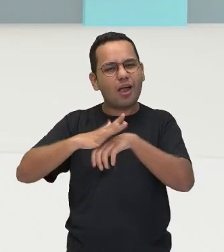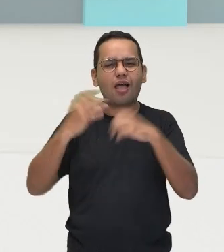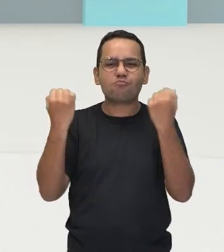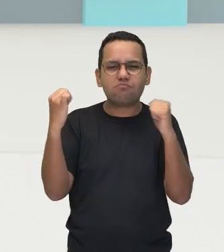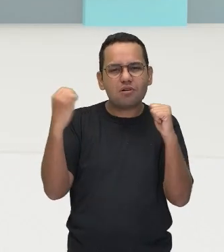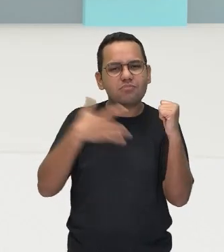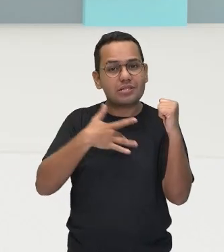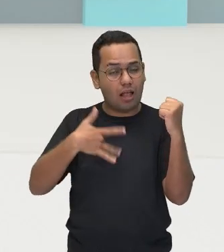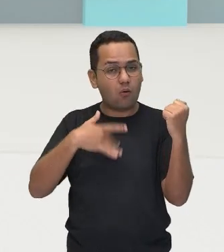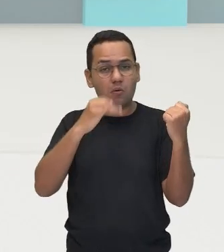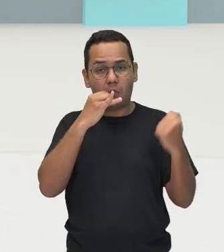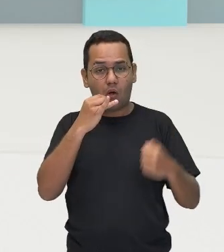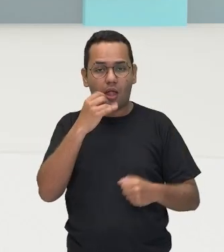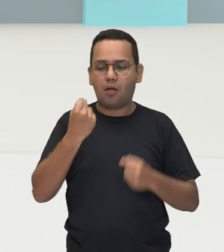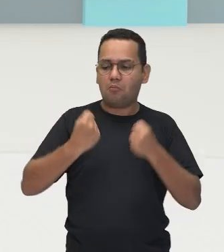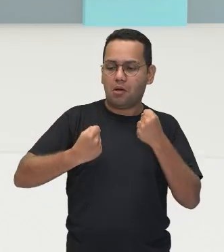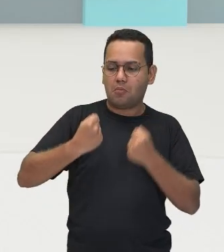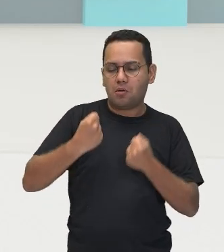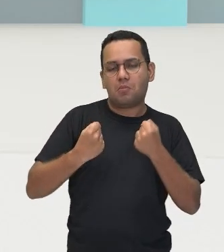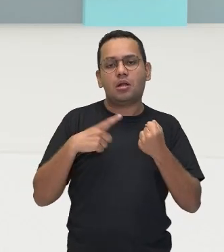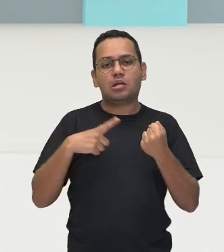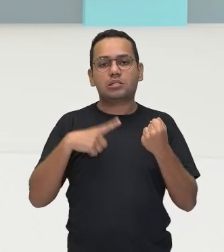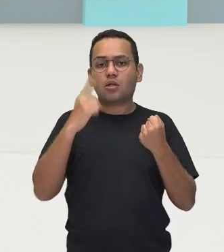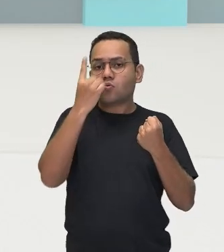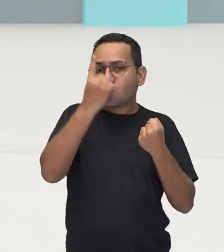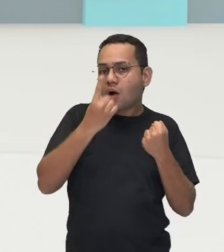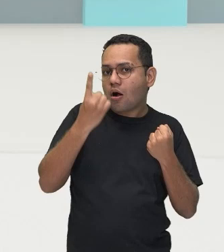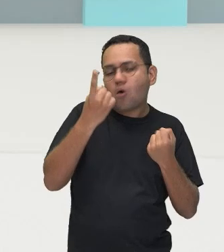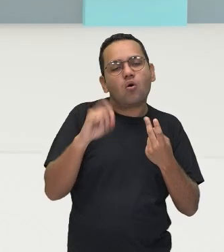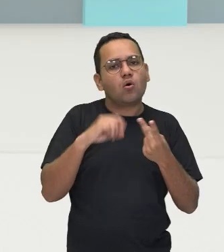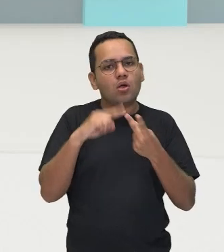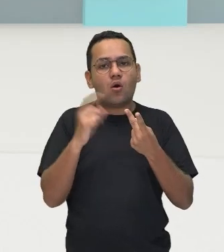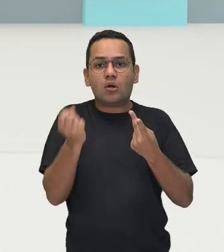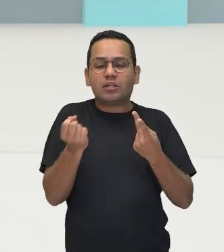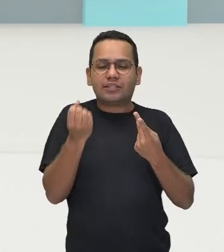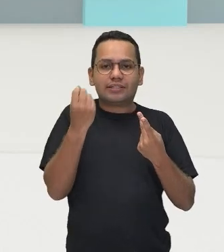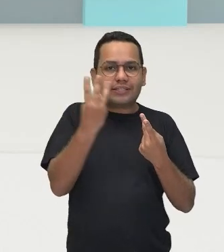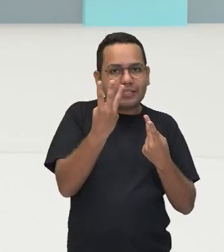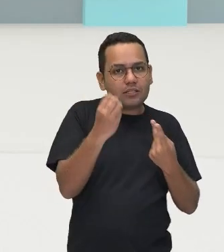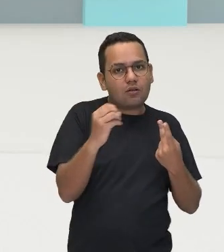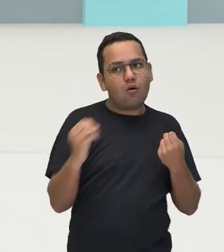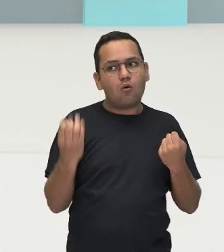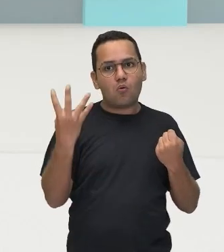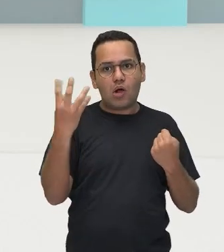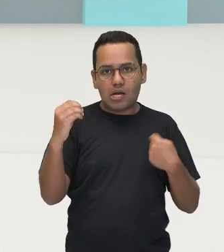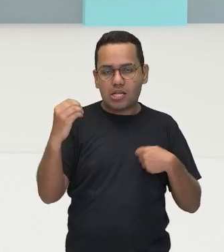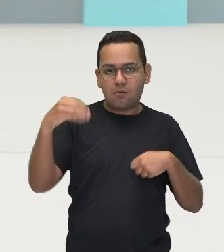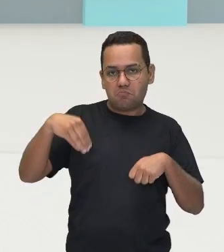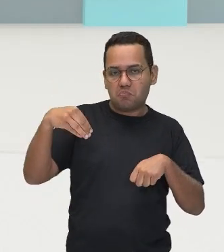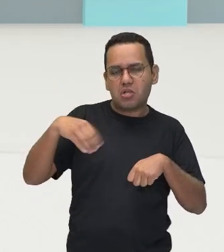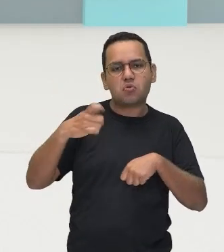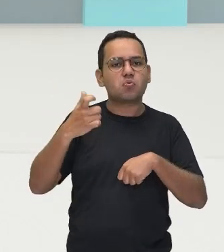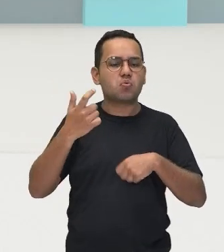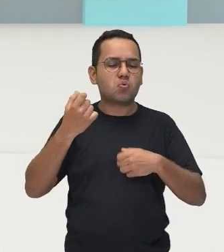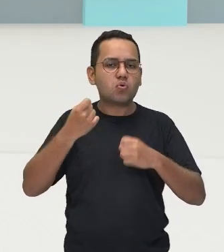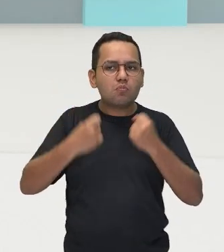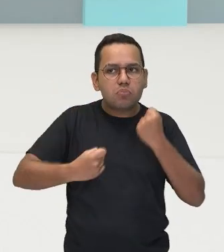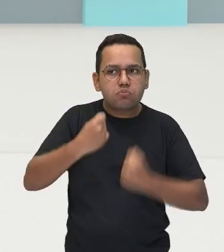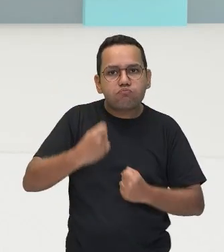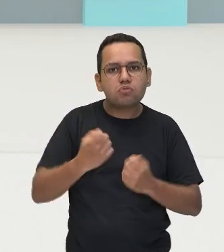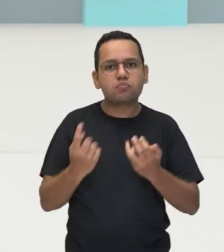uma hora, ou aquela corrida também de 30, 40 minutos, pelo menos 3 a 4 vezes na semana, ou aquela